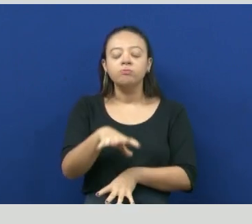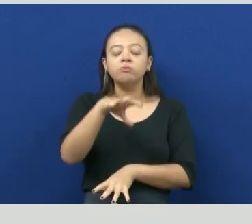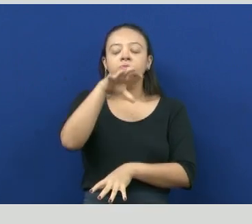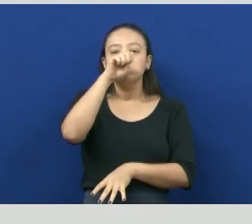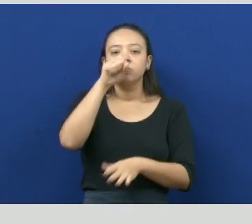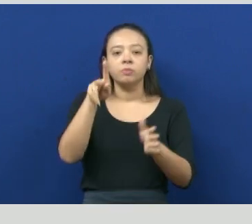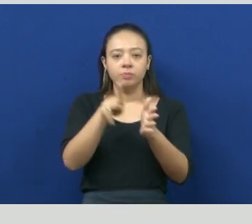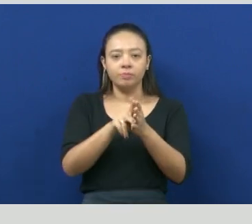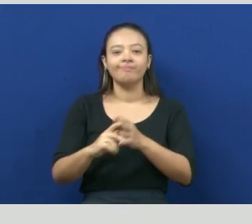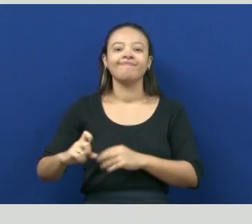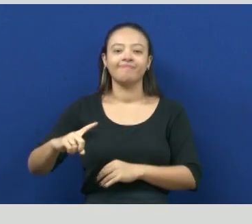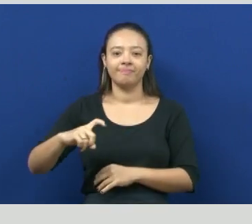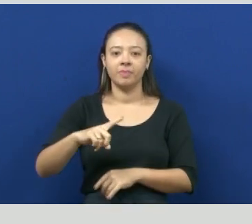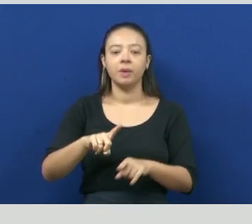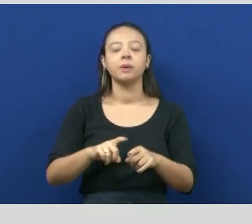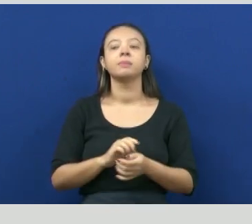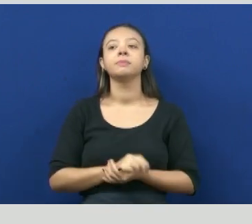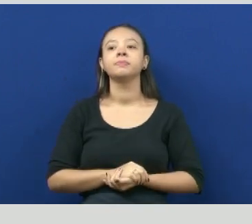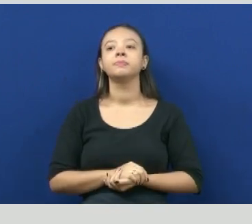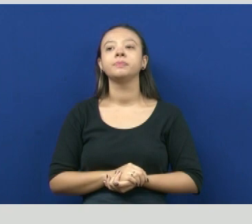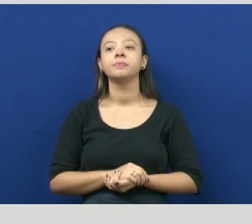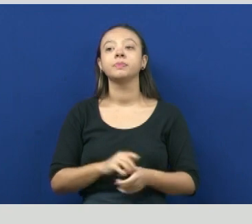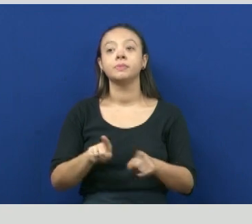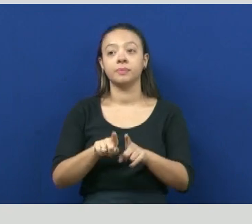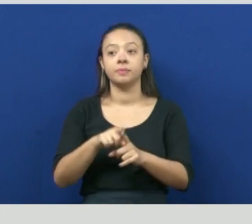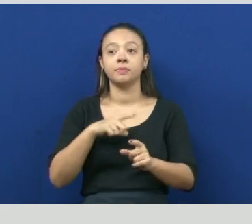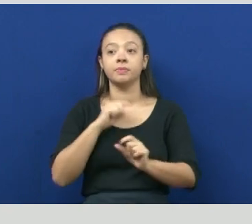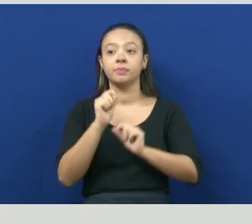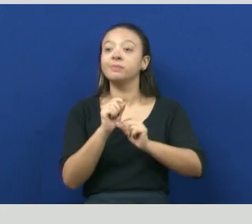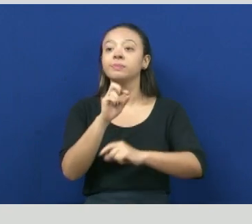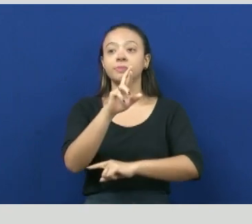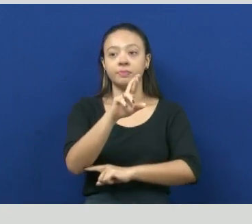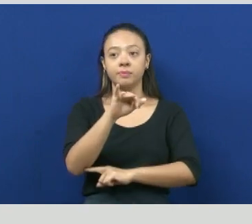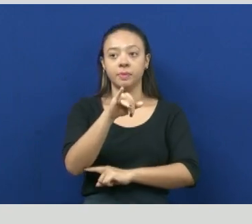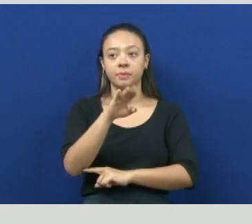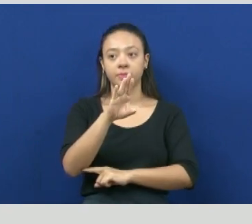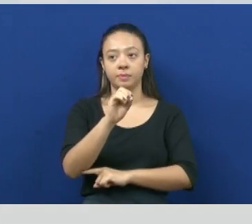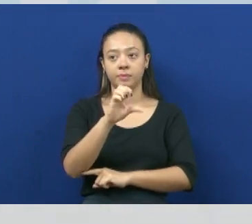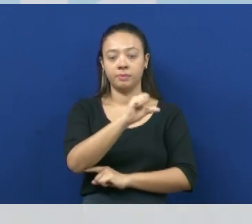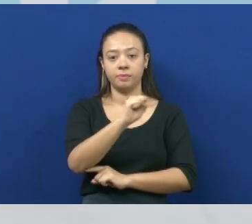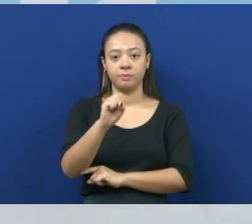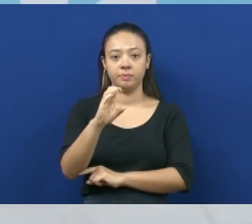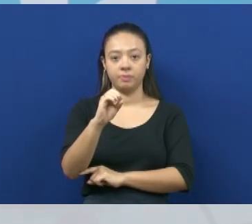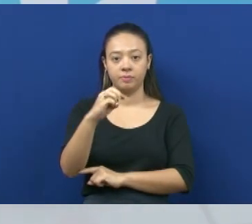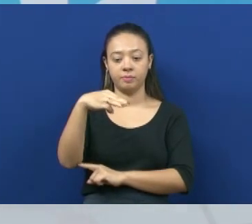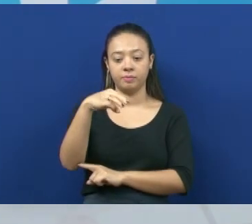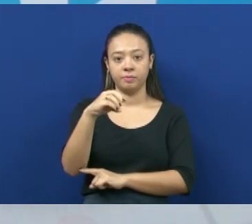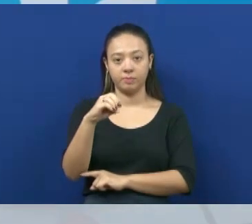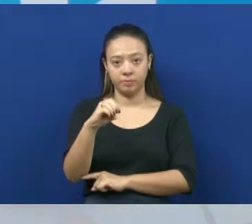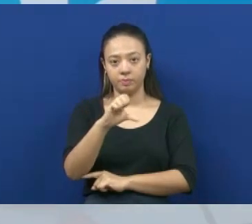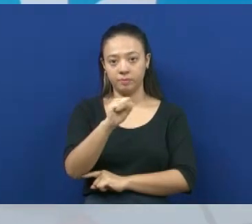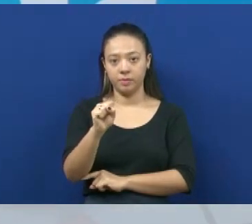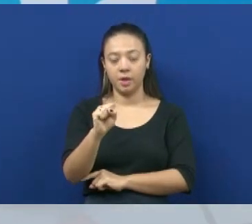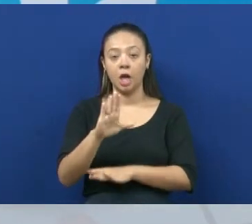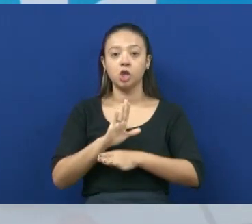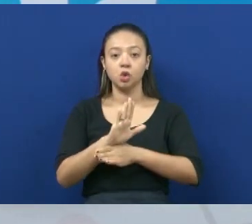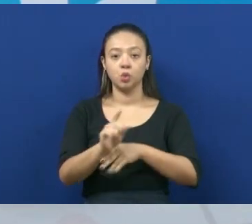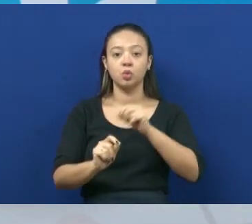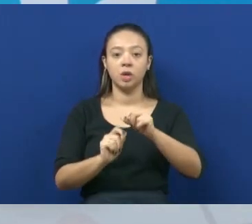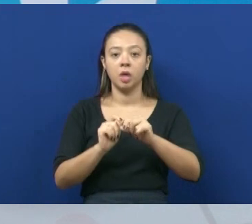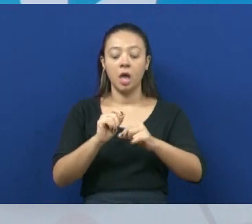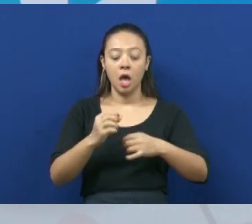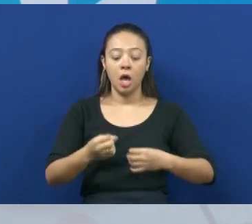dela. Tem os ribossomos, que contribuem na produção de